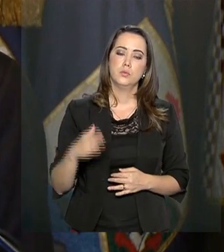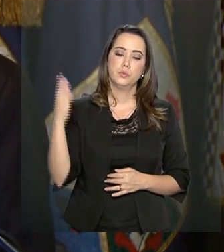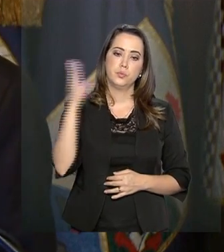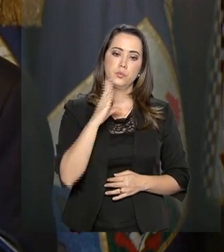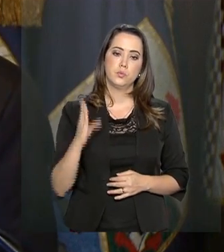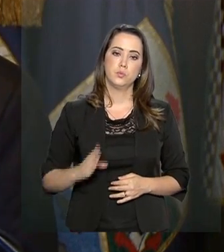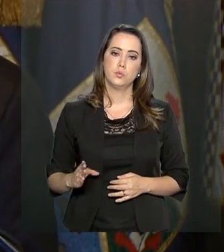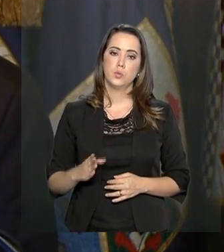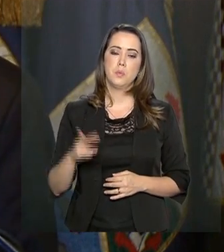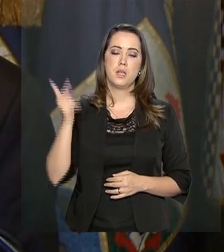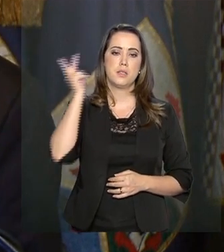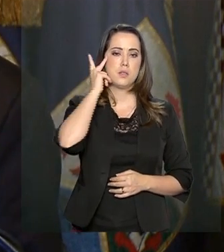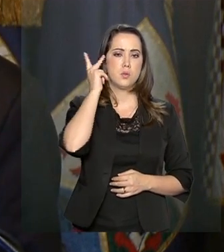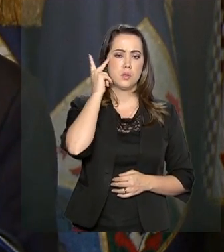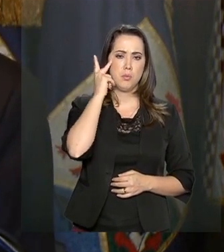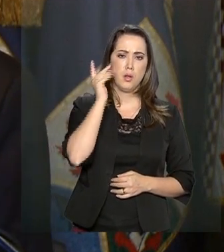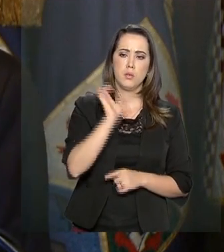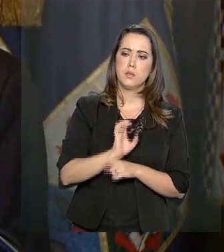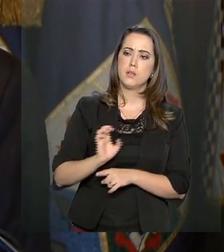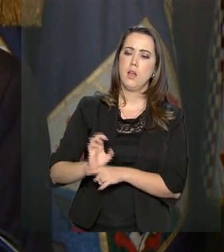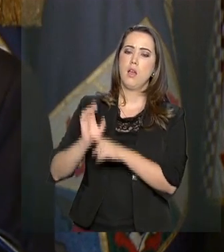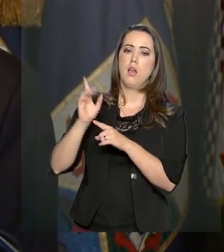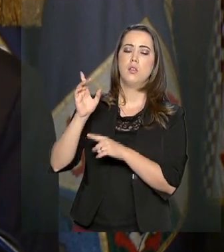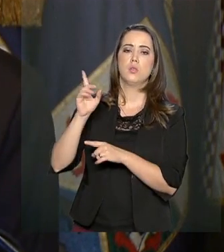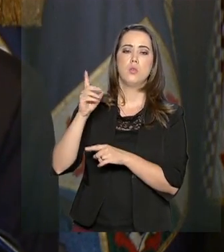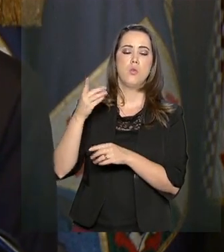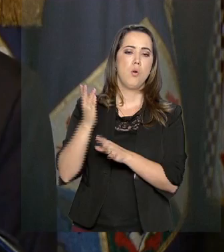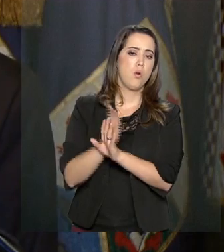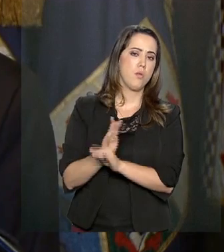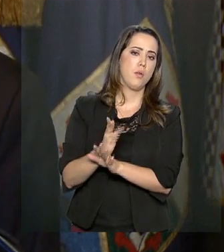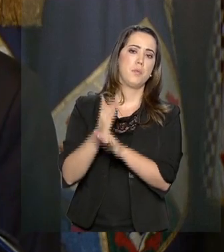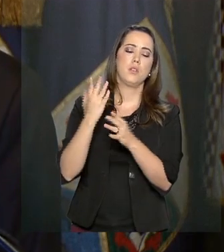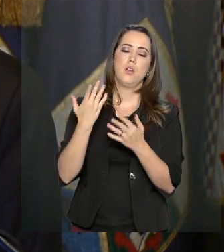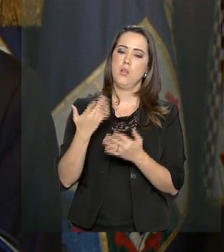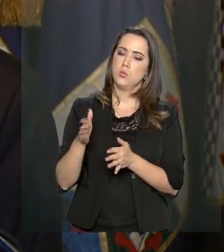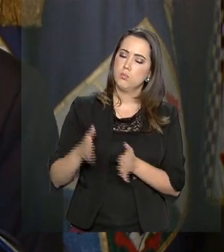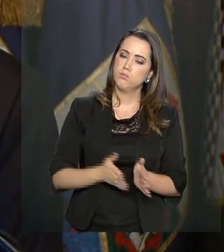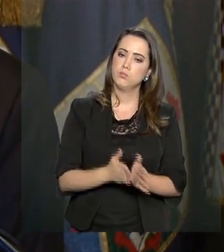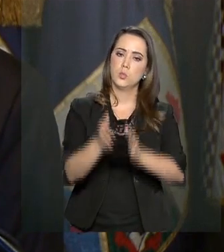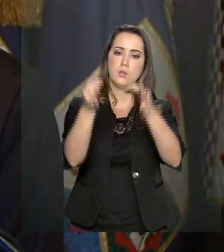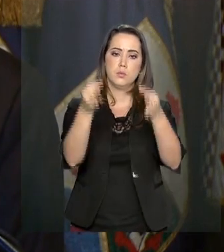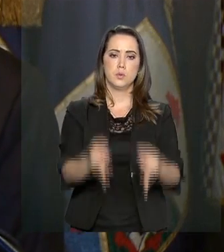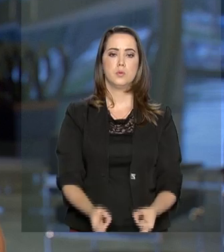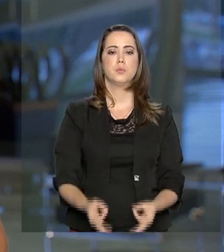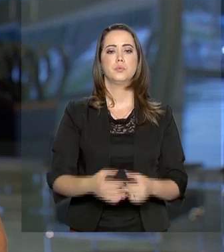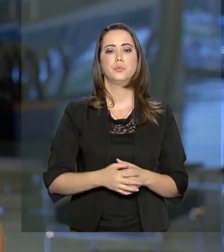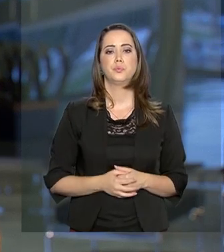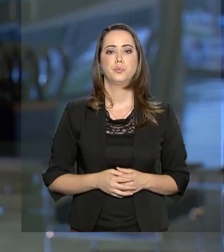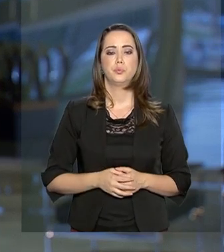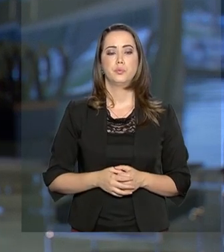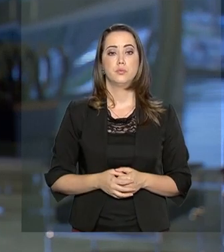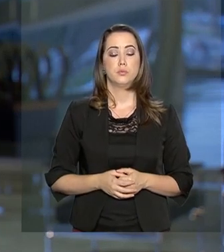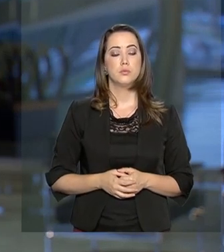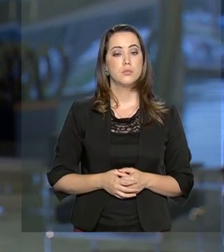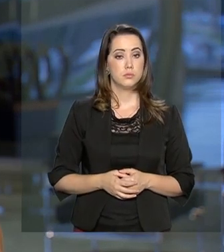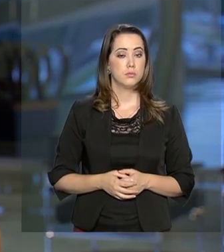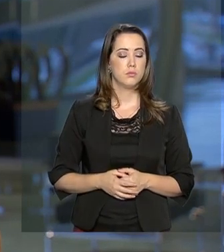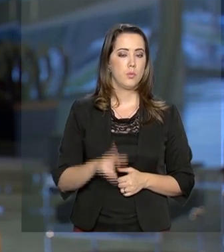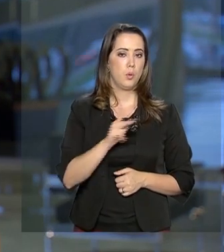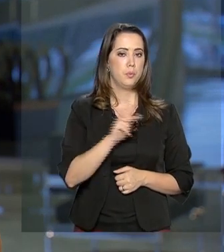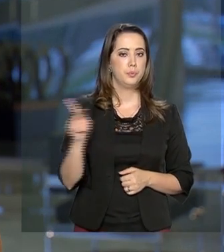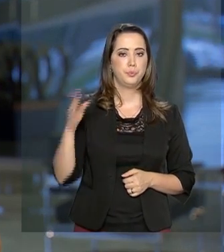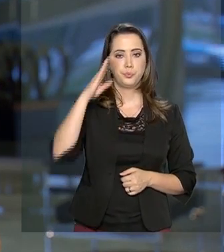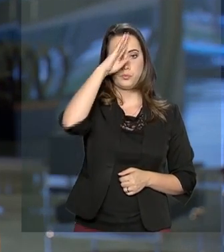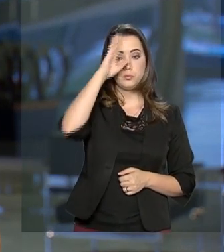Brasil, São Paulo, Estado, São Paulo, capital, na rota realmente do grafeno. O presidente Jair Bolsonaro